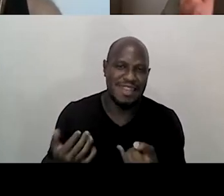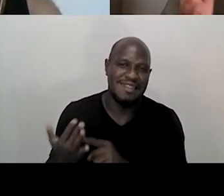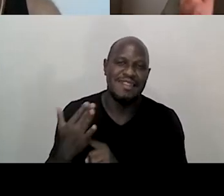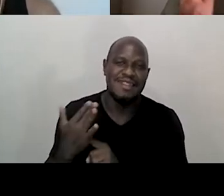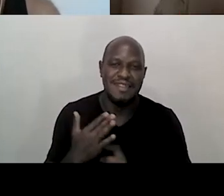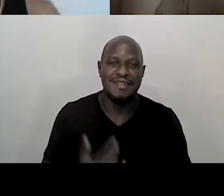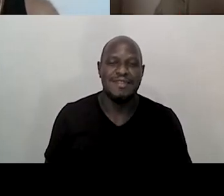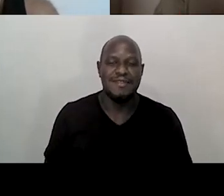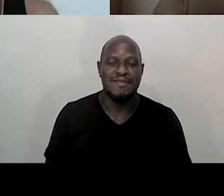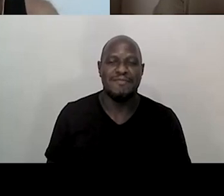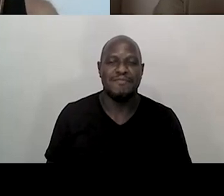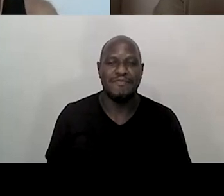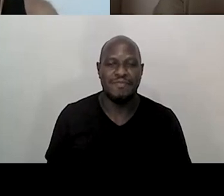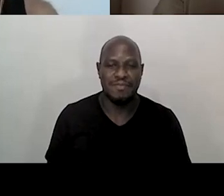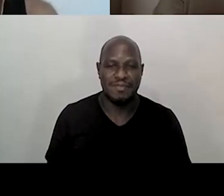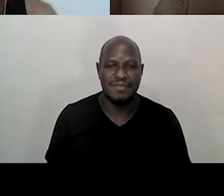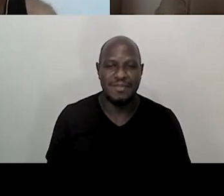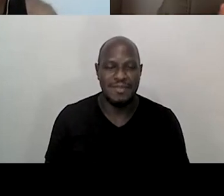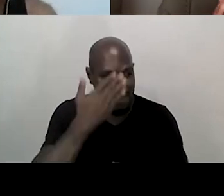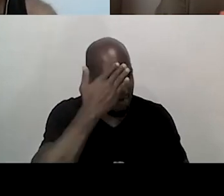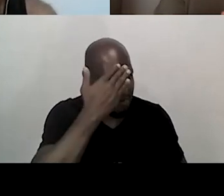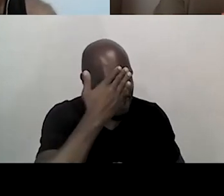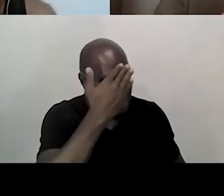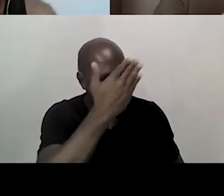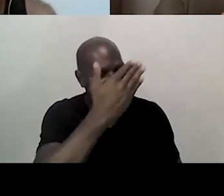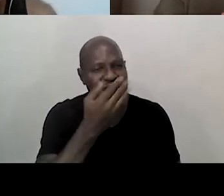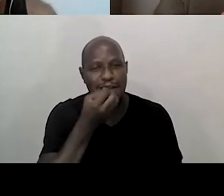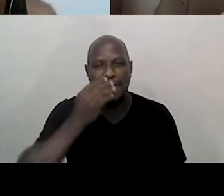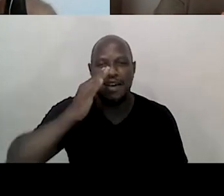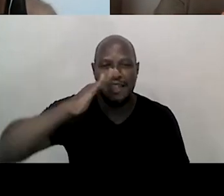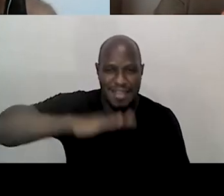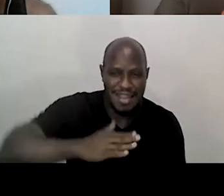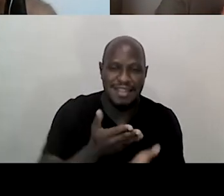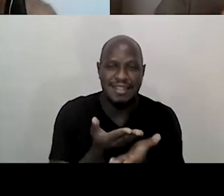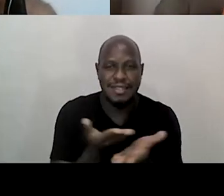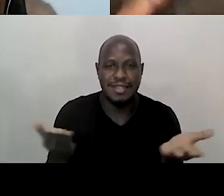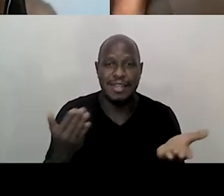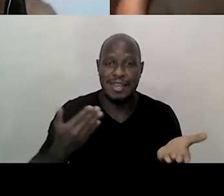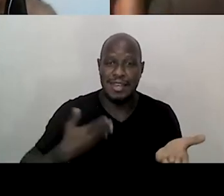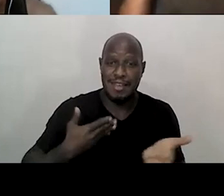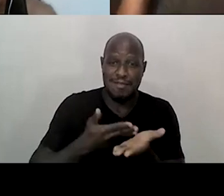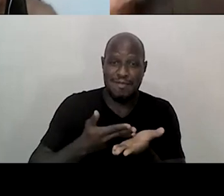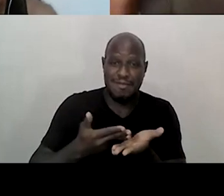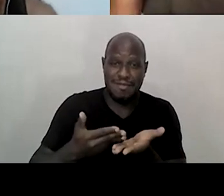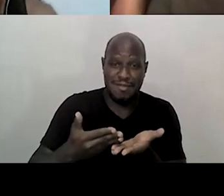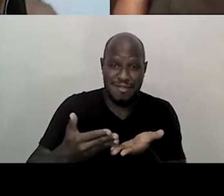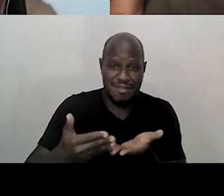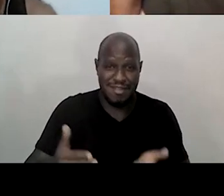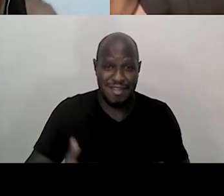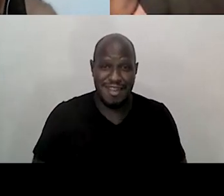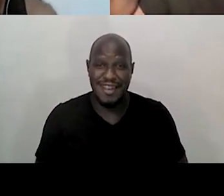a palavra é sua. Obrigado, Mafalda, boa tarde, gente, eu quero começar dizendo raios e